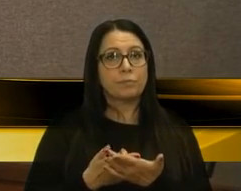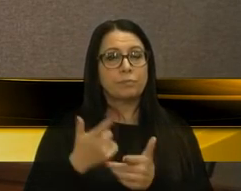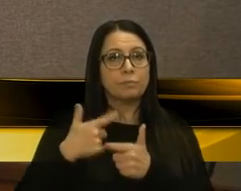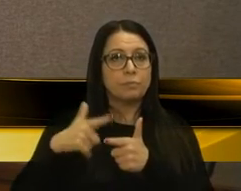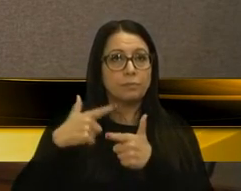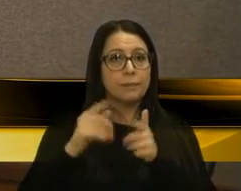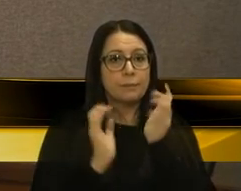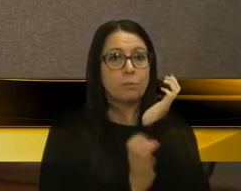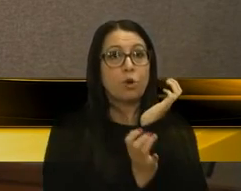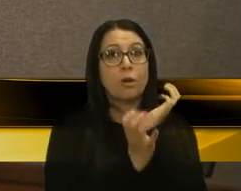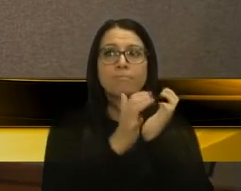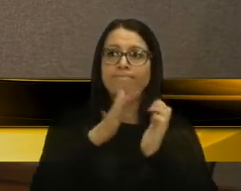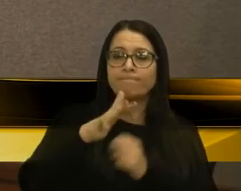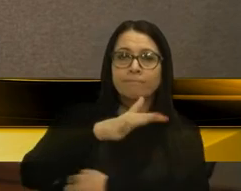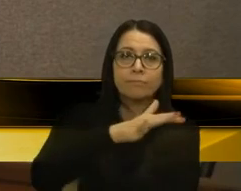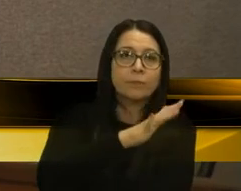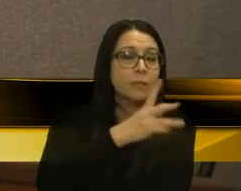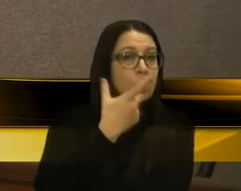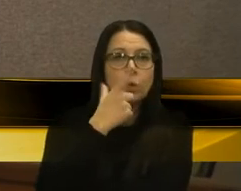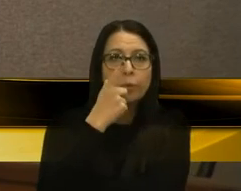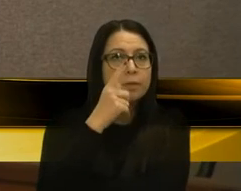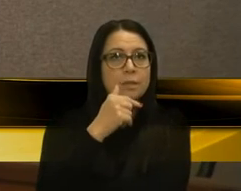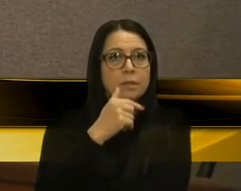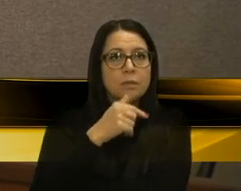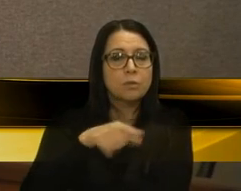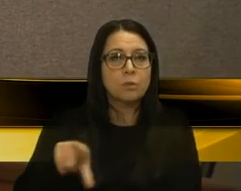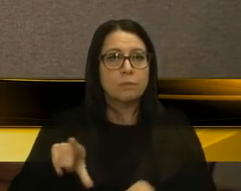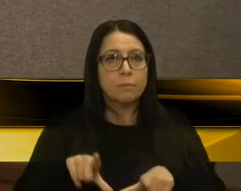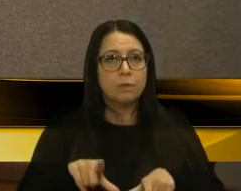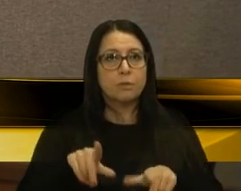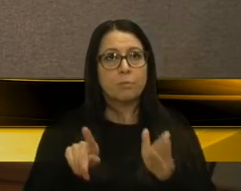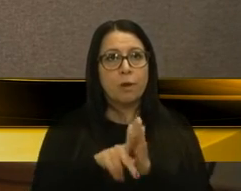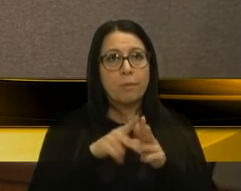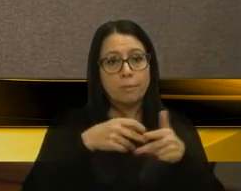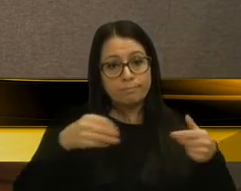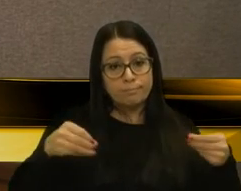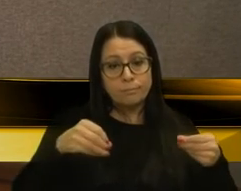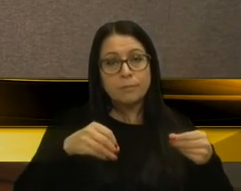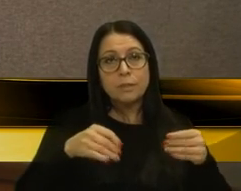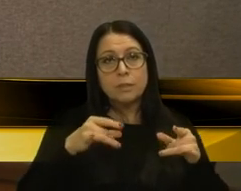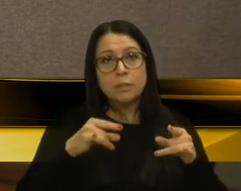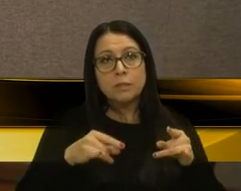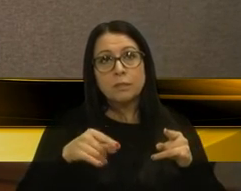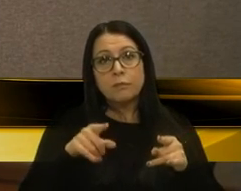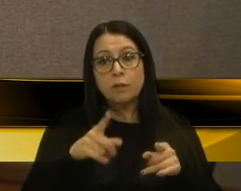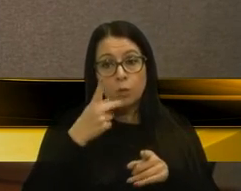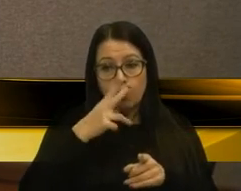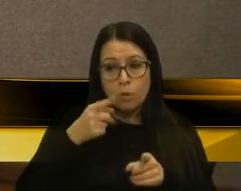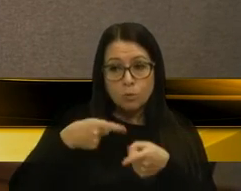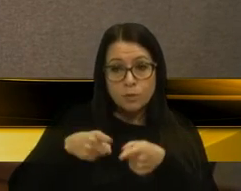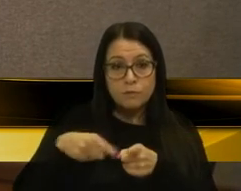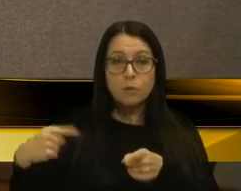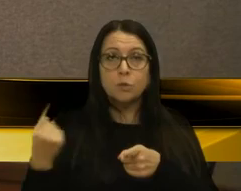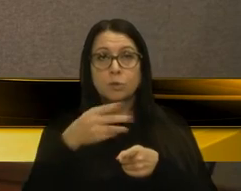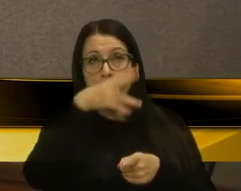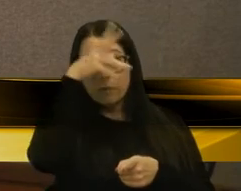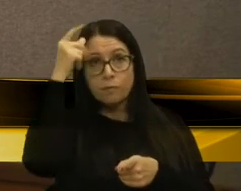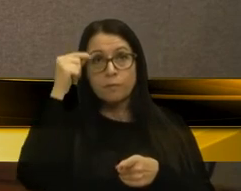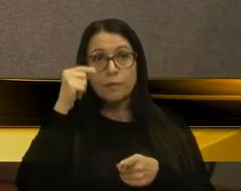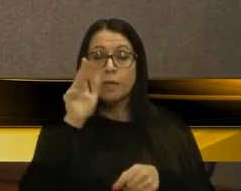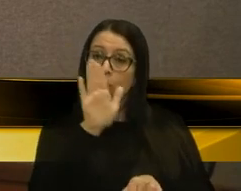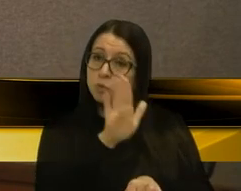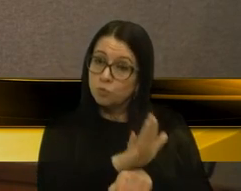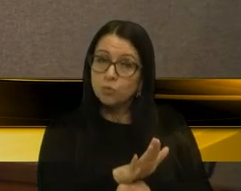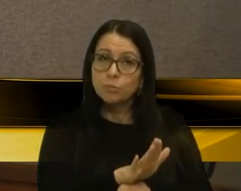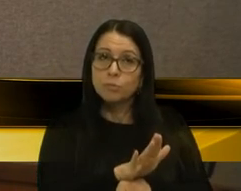ainda não tenha o habítice do seu imóvel. Então, fica aqui o desafio. Poder Executivo contribua. Não seja